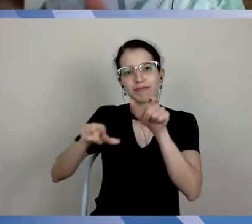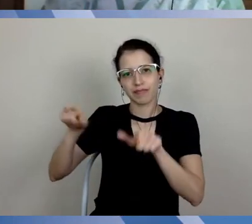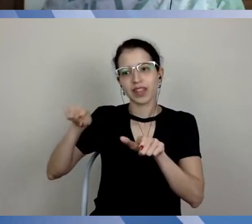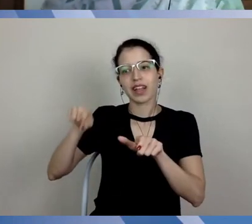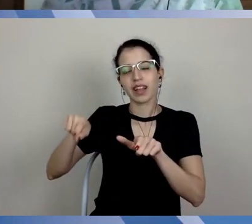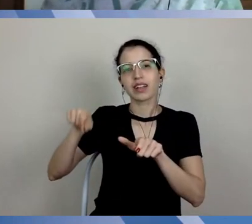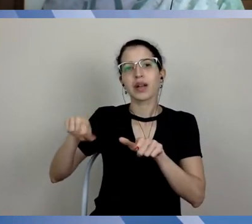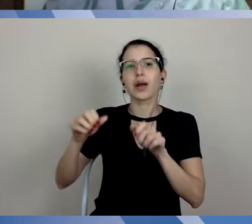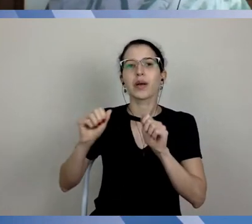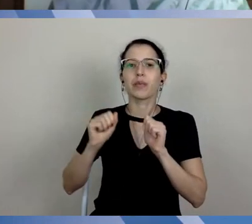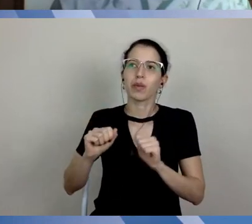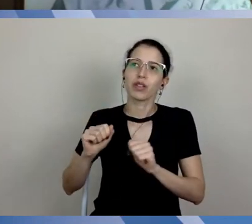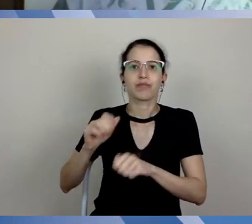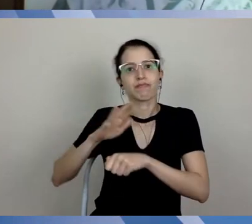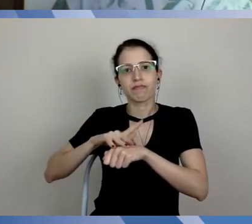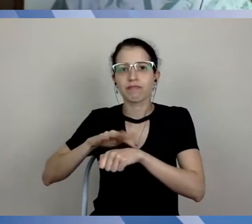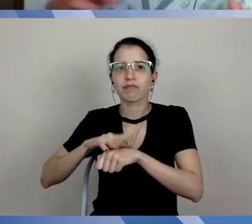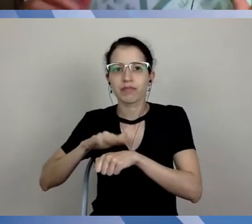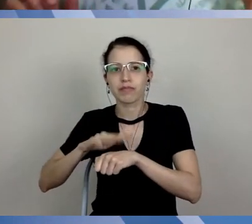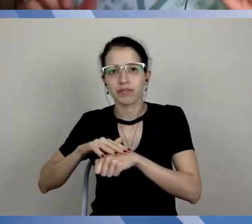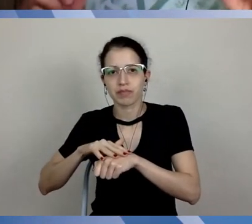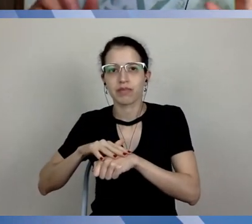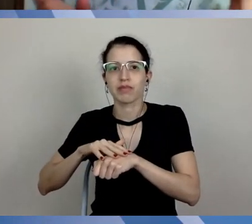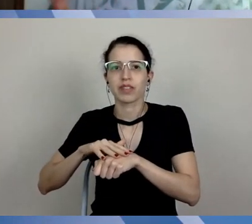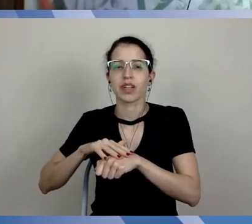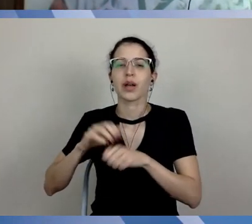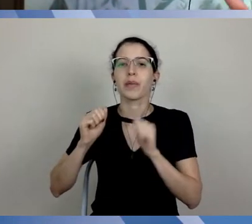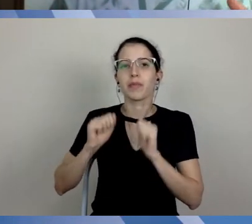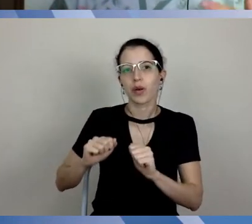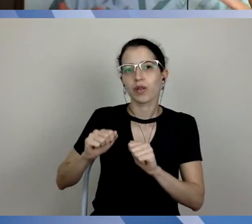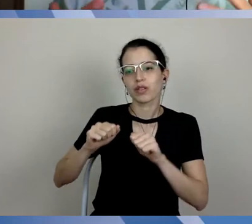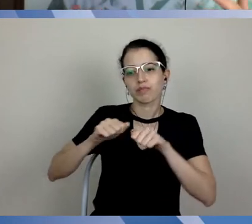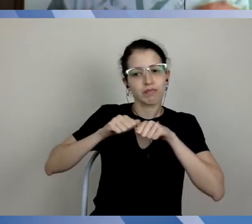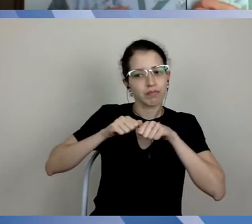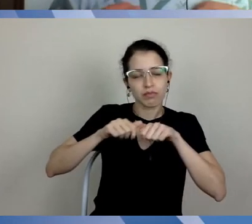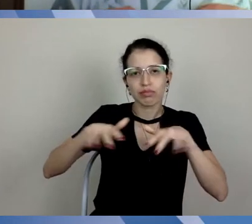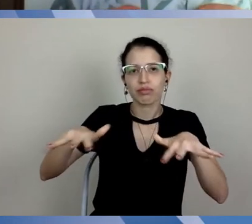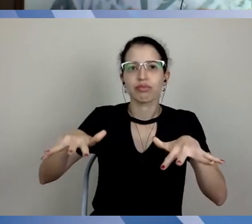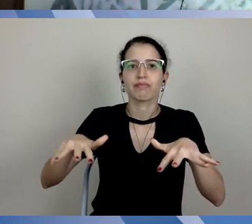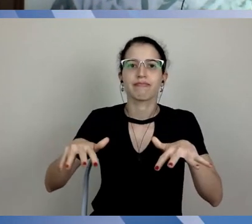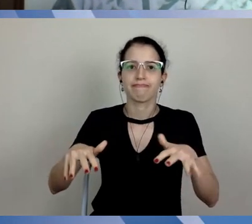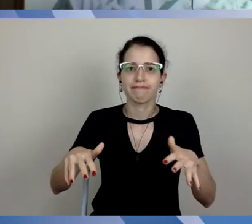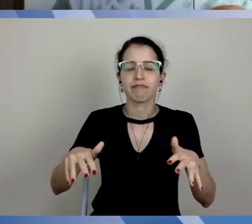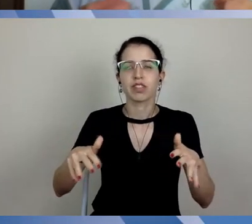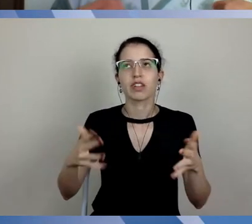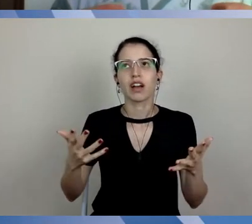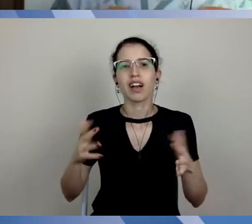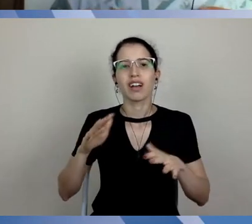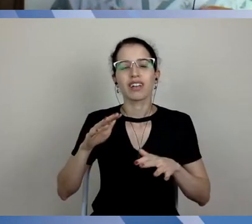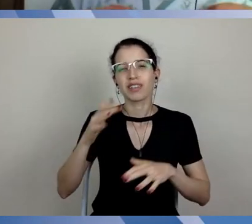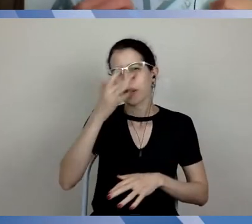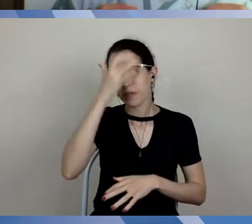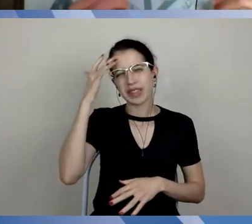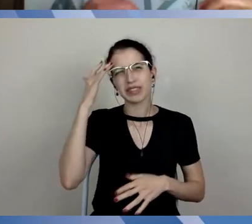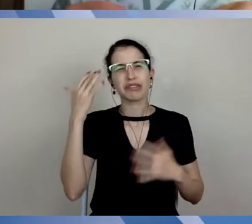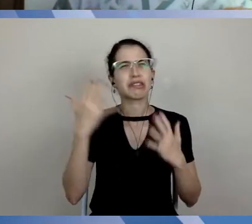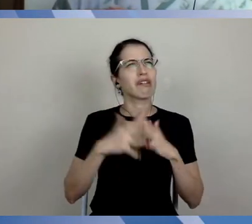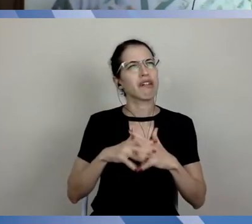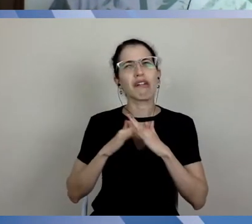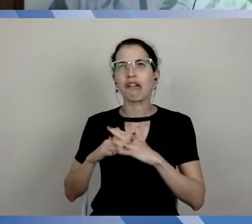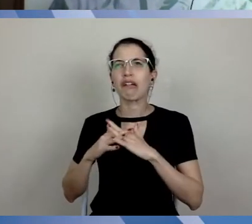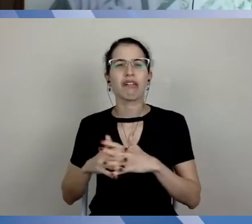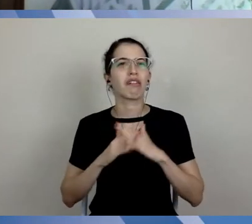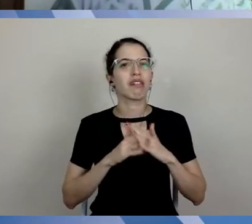adoecimento que poderiam sofrer. Então, as pessoas hoje estão confundindo muito e achando que a vacina está sendo feita com o objetivo de imunidade